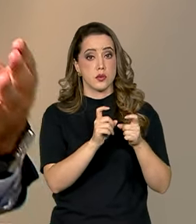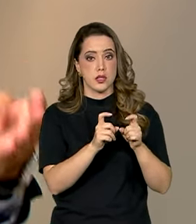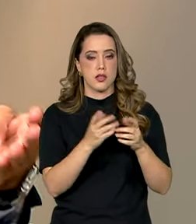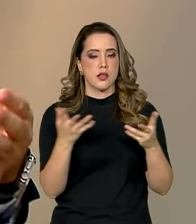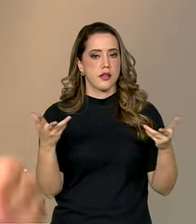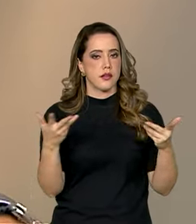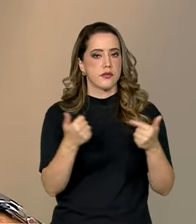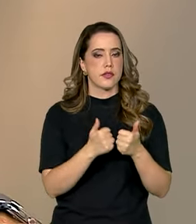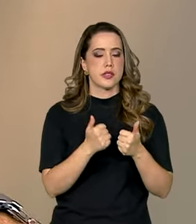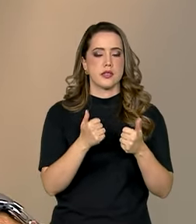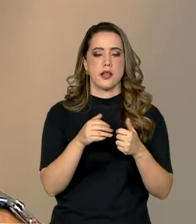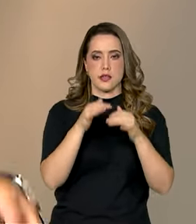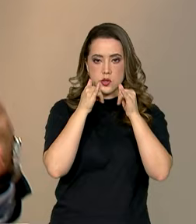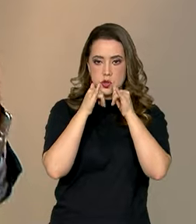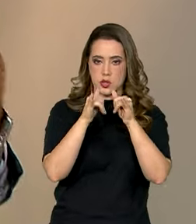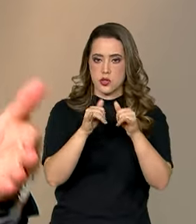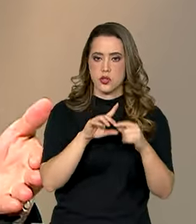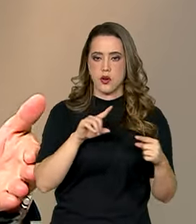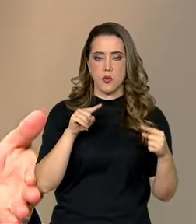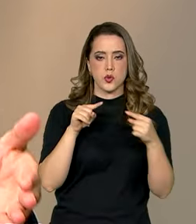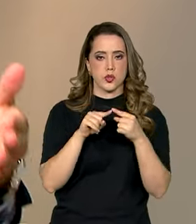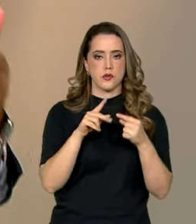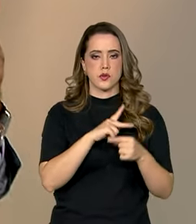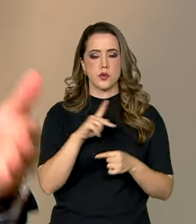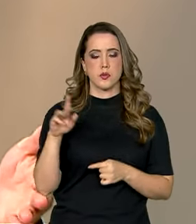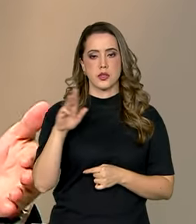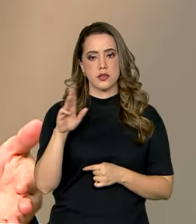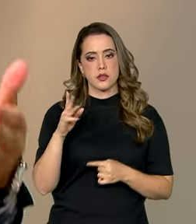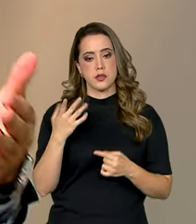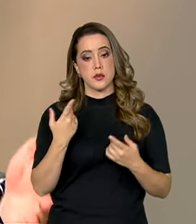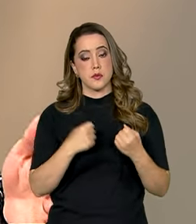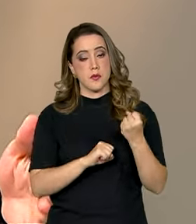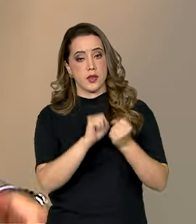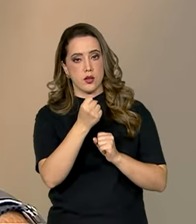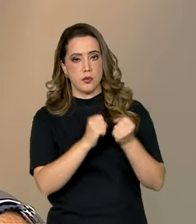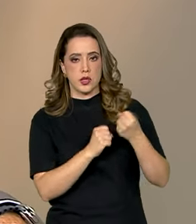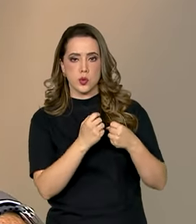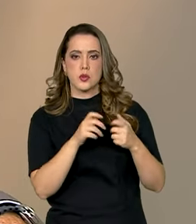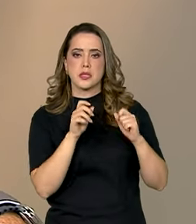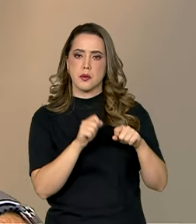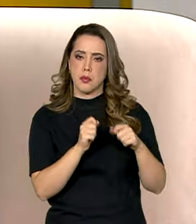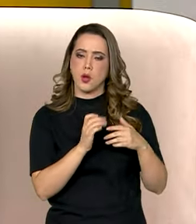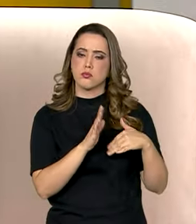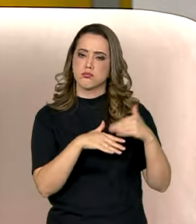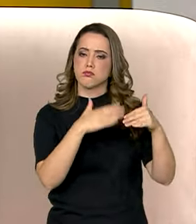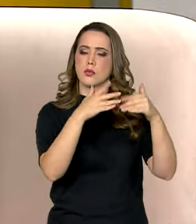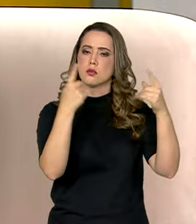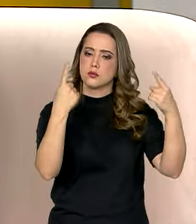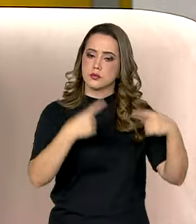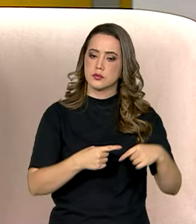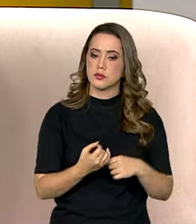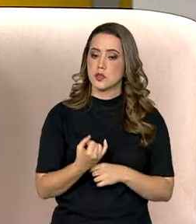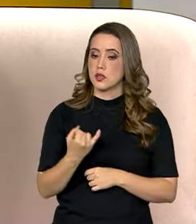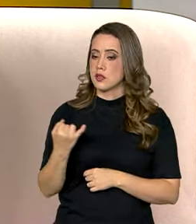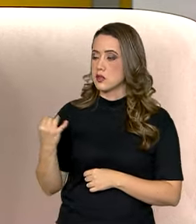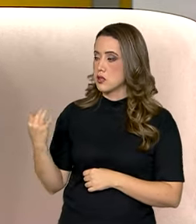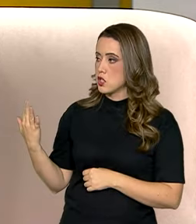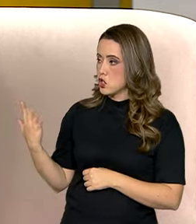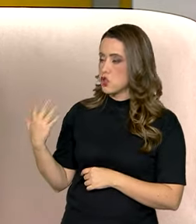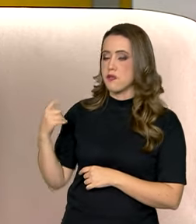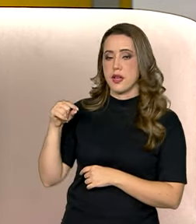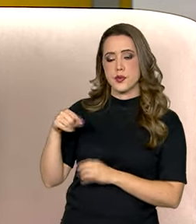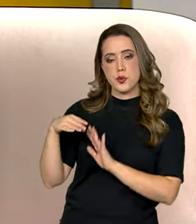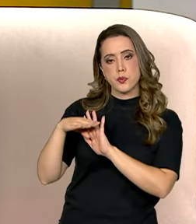energética. Esse é o foco do governo do presidente Lula, uma indústria competitiva gerando emprego, gerando enreda no país. São muitos programas, muitas cifras